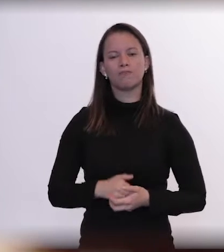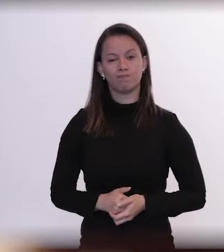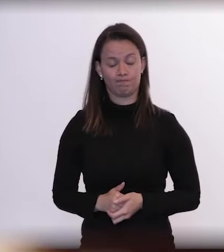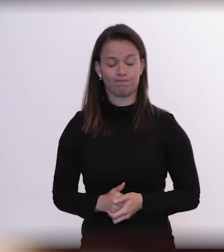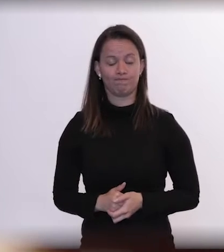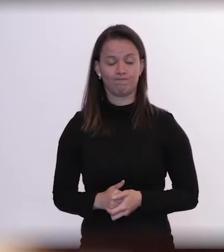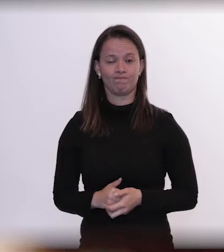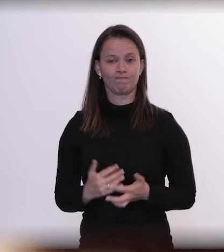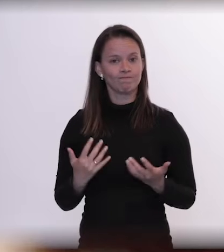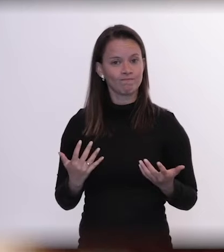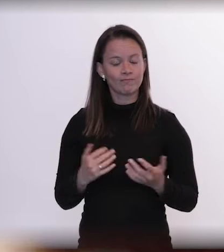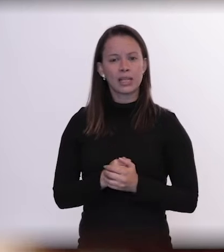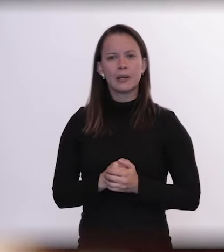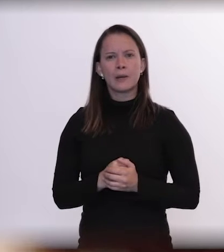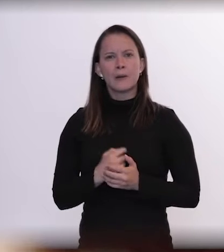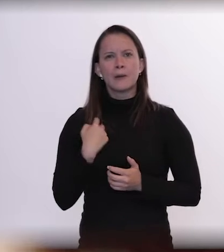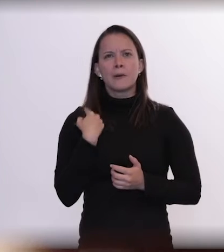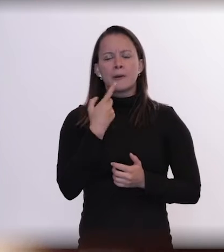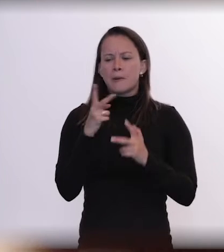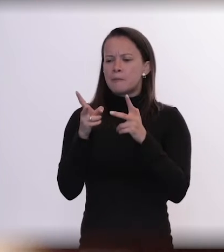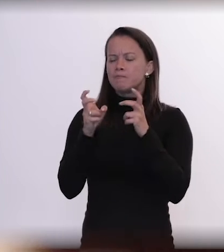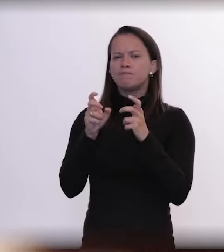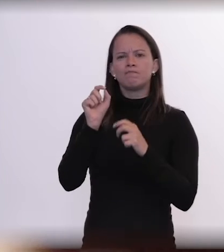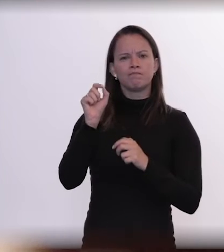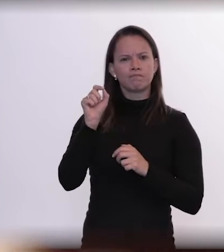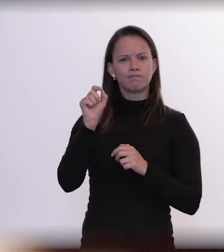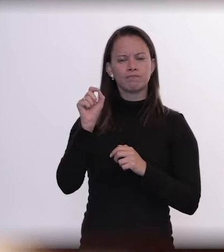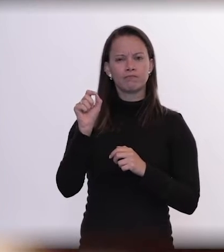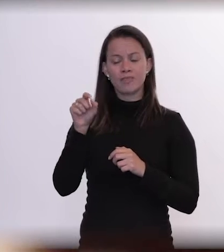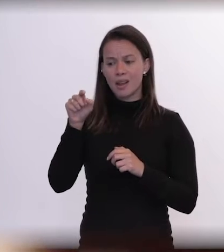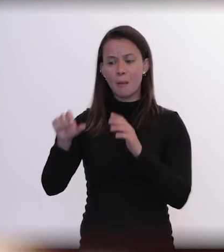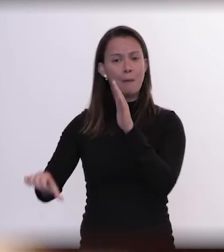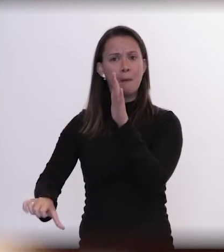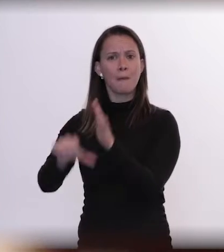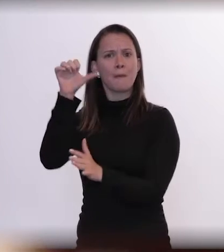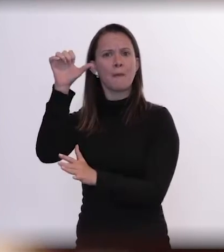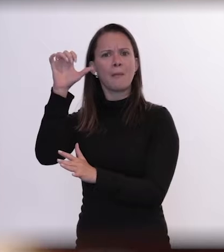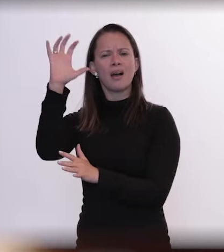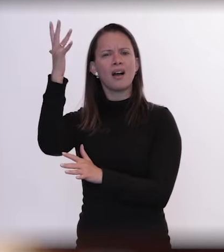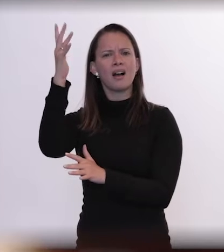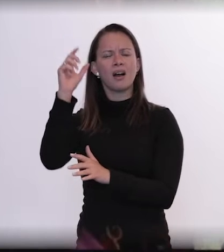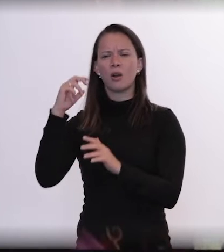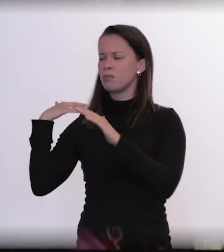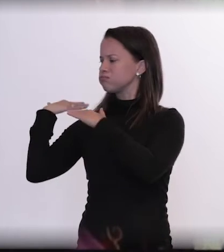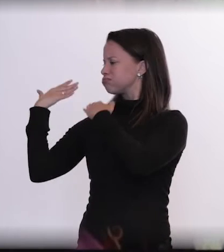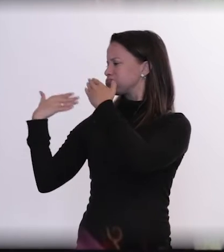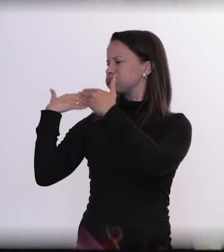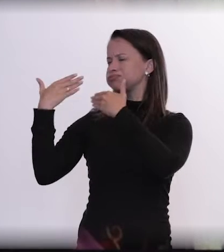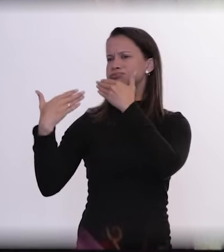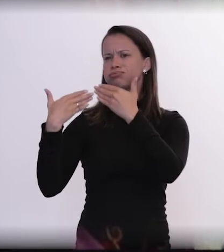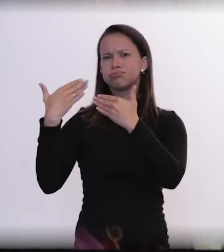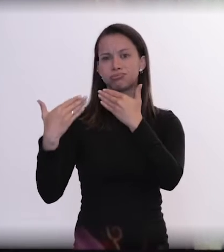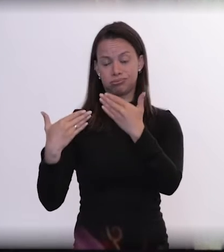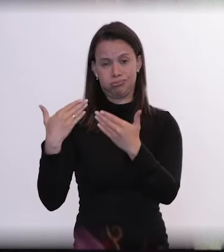Então, a gente está diante de uma geração que vive algo inédito na história, na trajetória da nossa espécie. Sim,